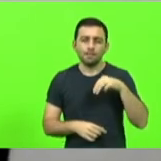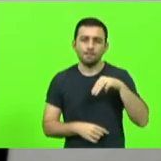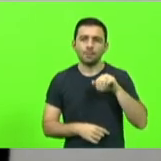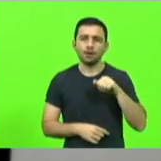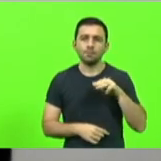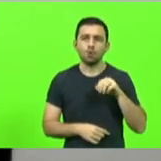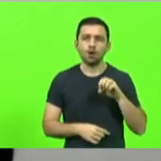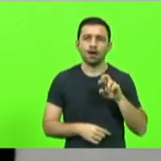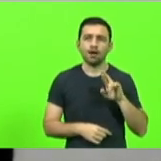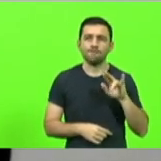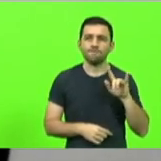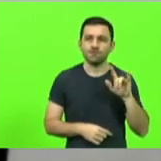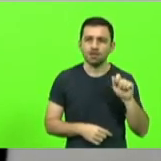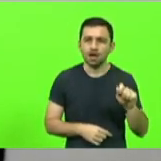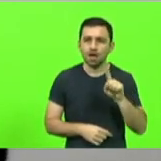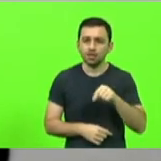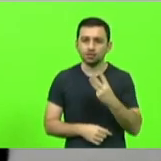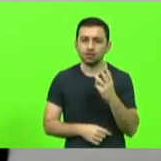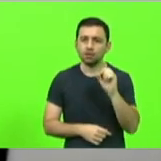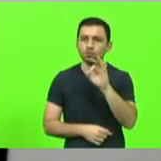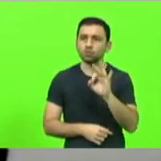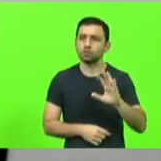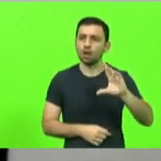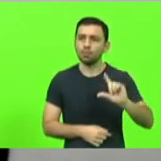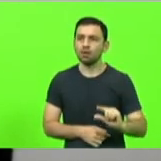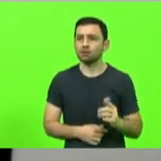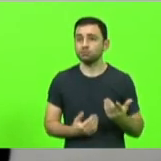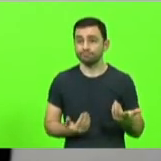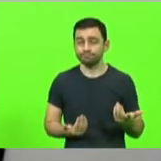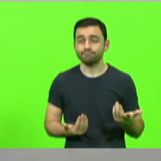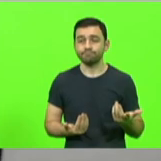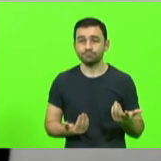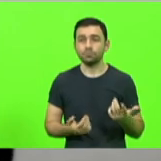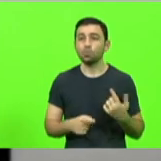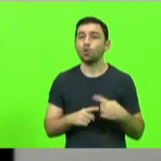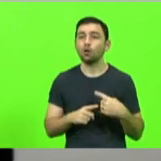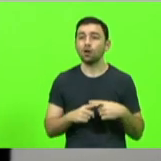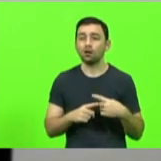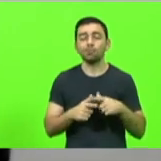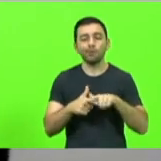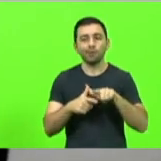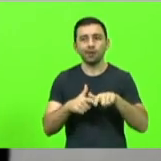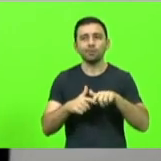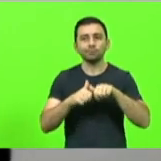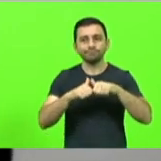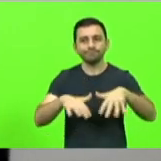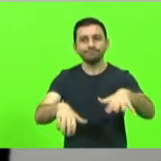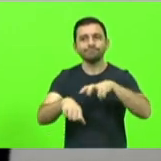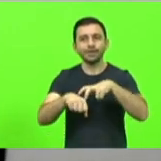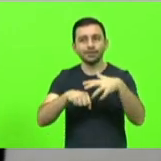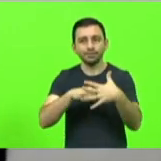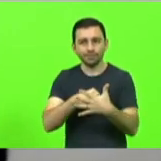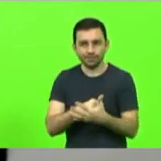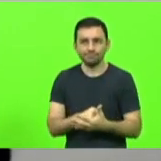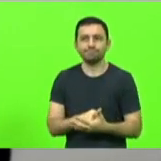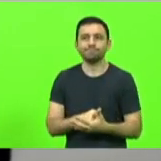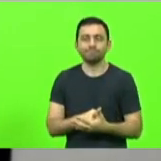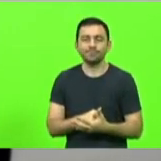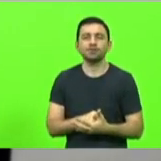último ano claro muito motivado isso em função da pandemia também de outras prioridades